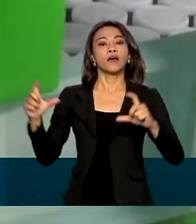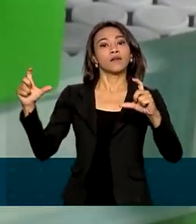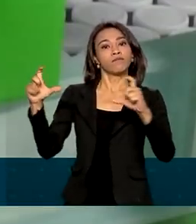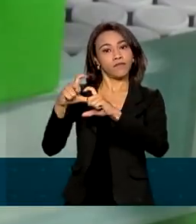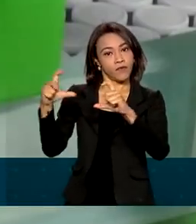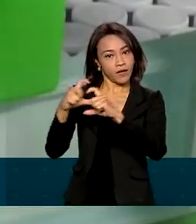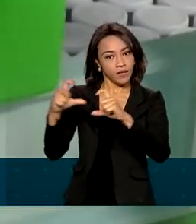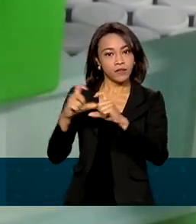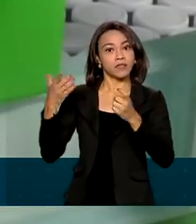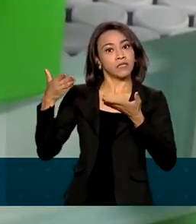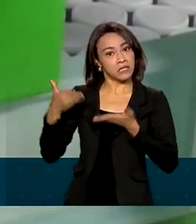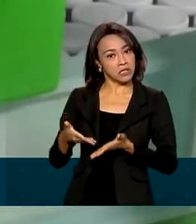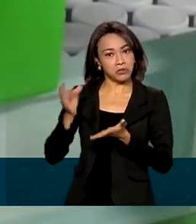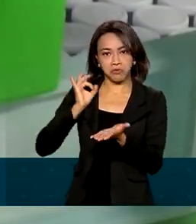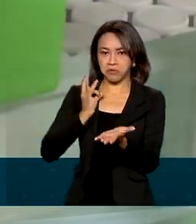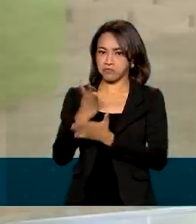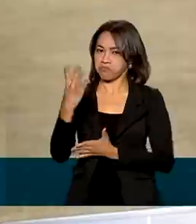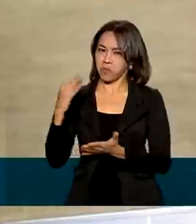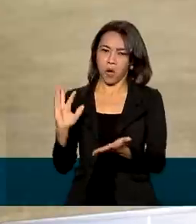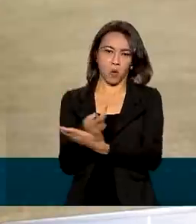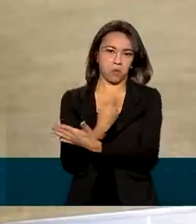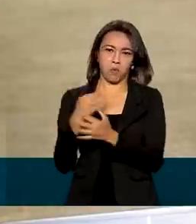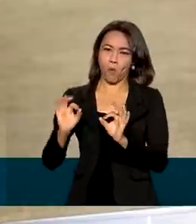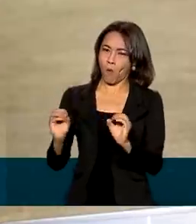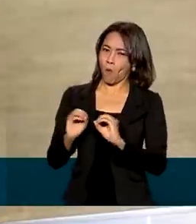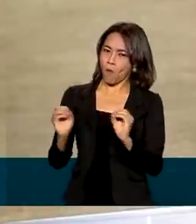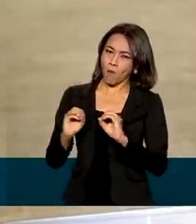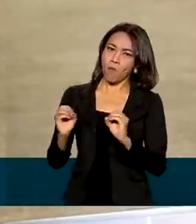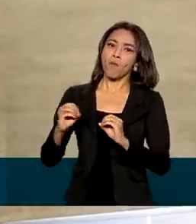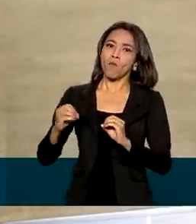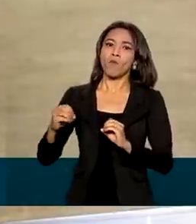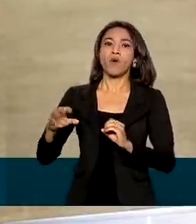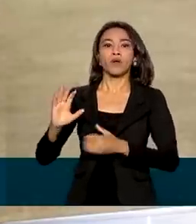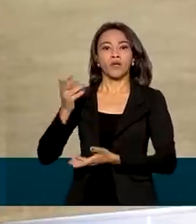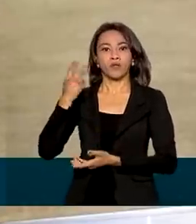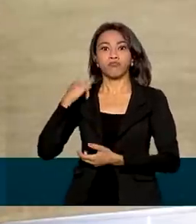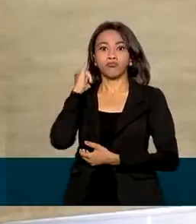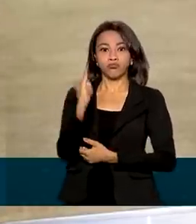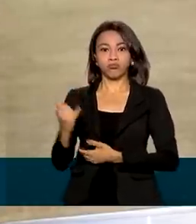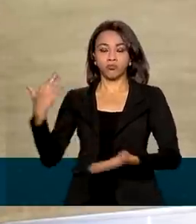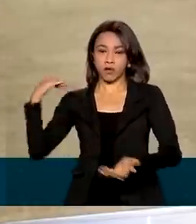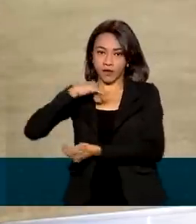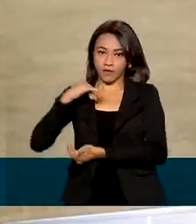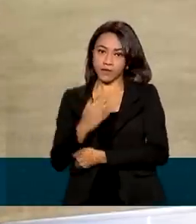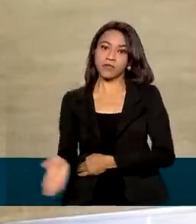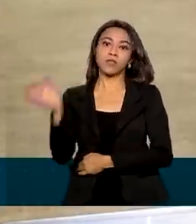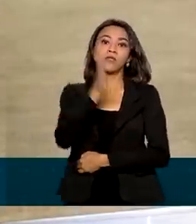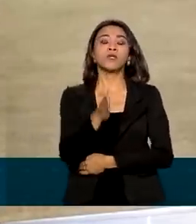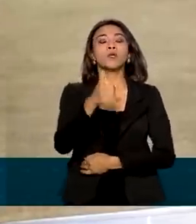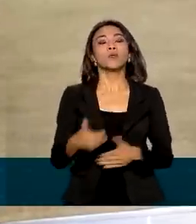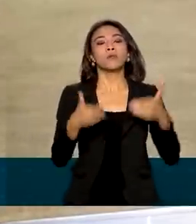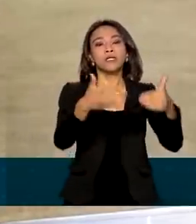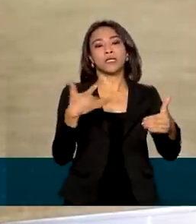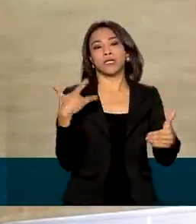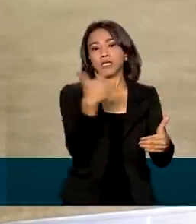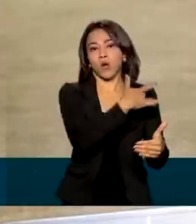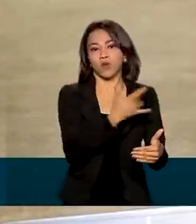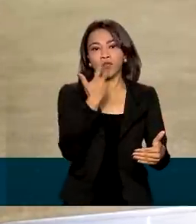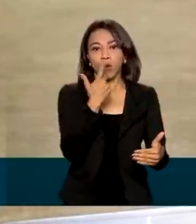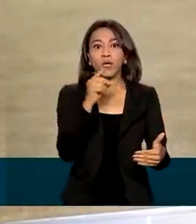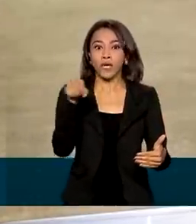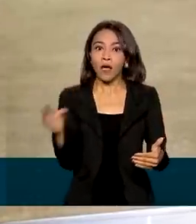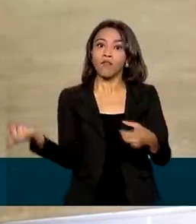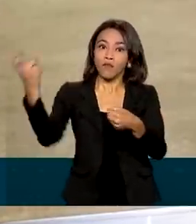já foi descartada pela Anvisa. O secretário-executivo do Ministério da Saúde, Rodrigo Cruz, explicou que a retomada dessa